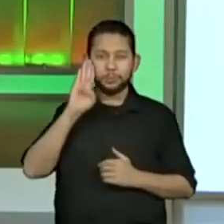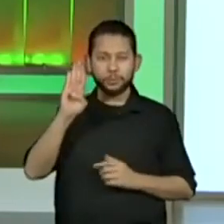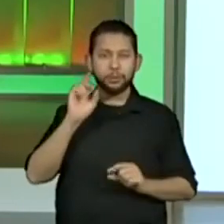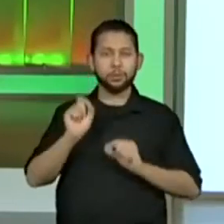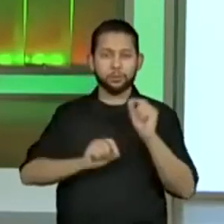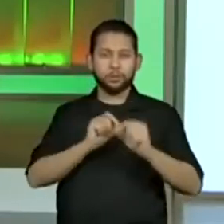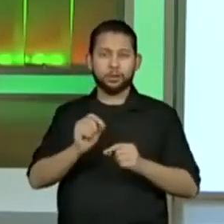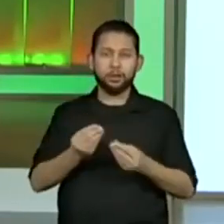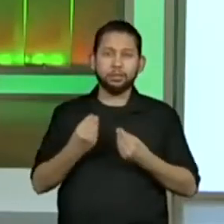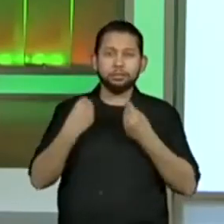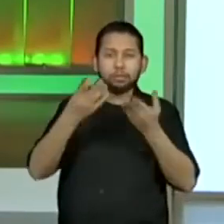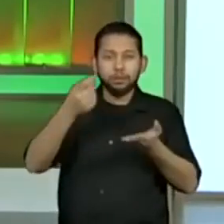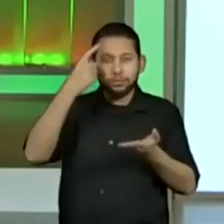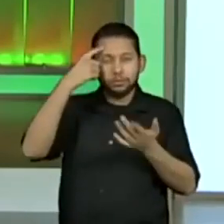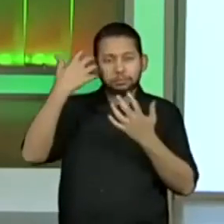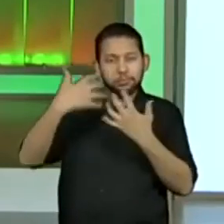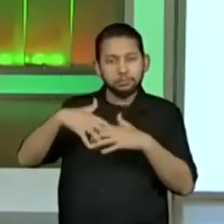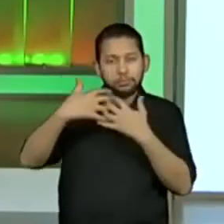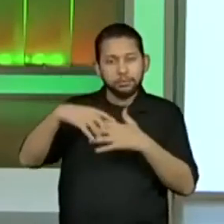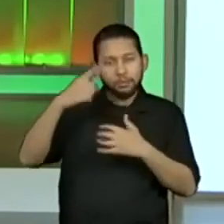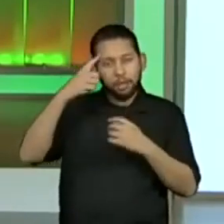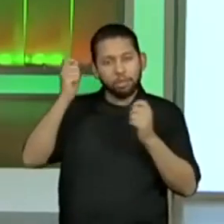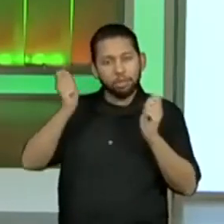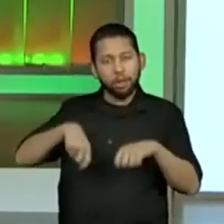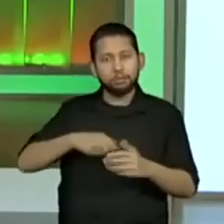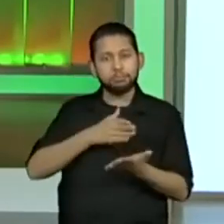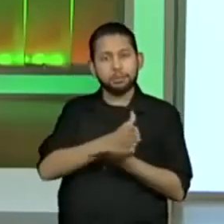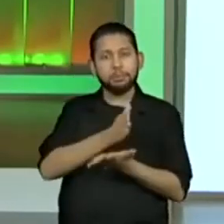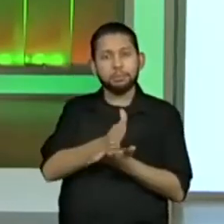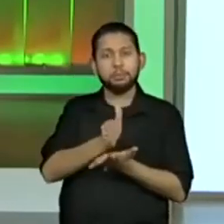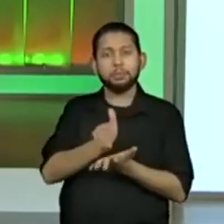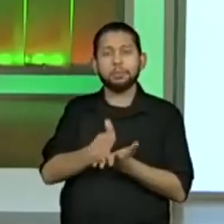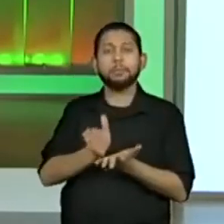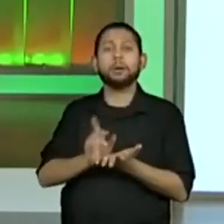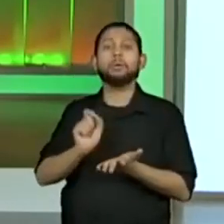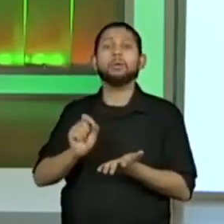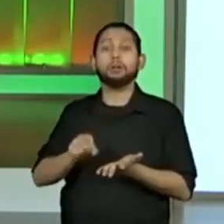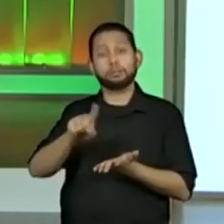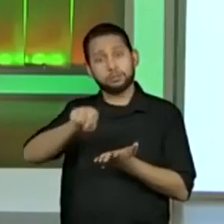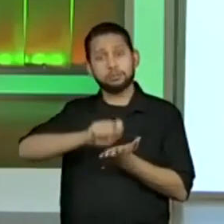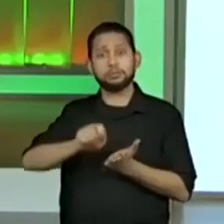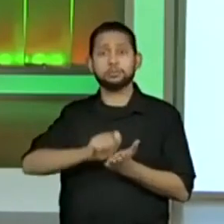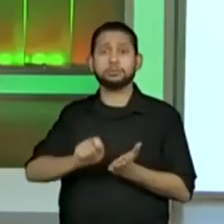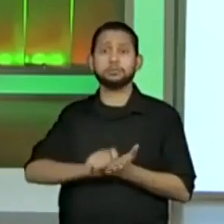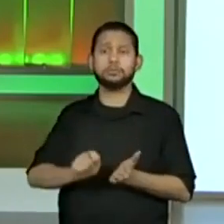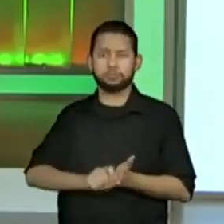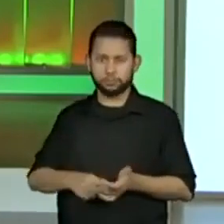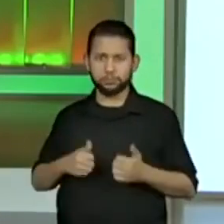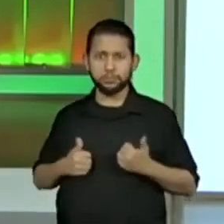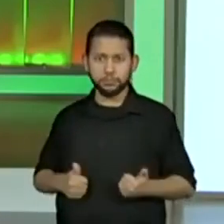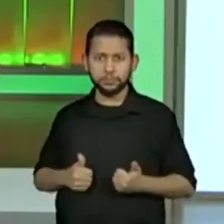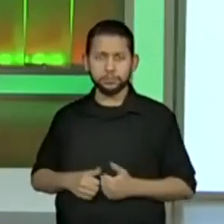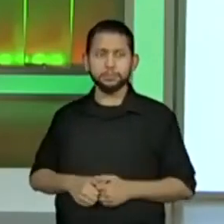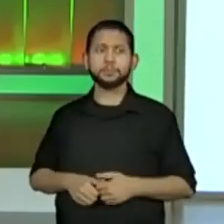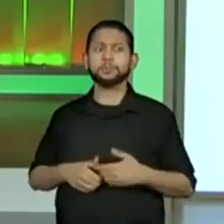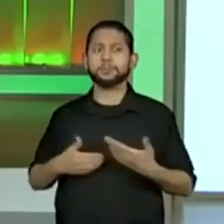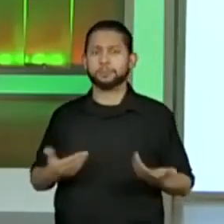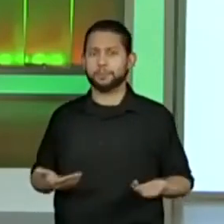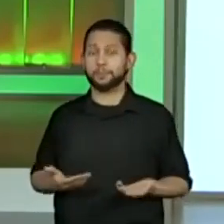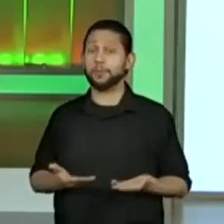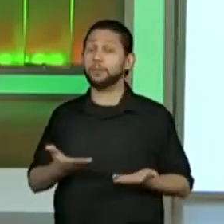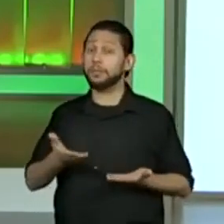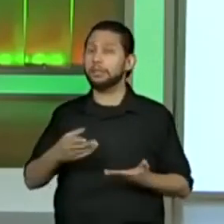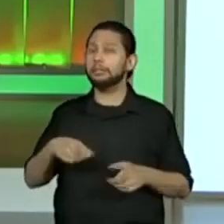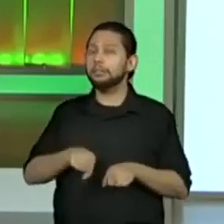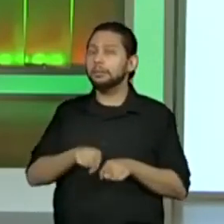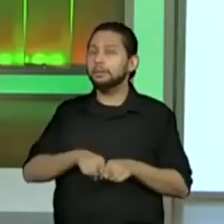é você pensar em quantas possibilidades tem e anotar todas elas. Certo? Lembrando disso, você vai